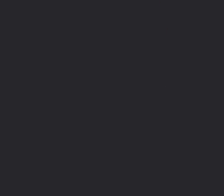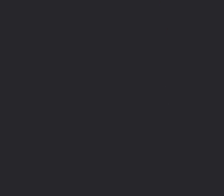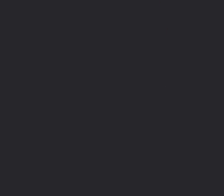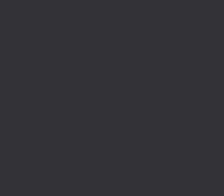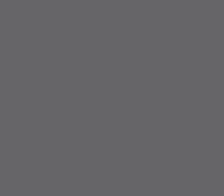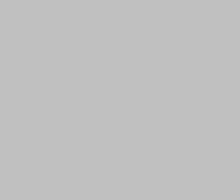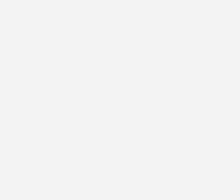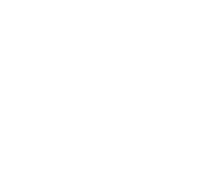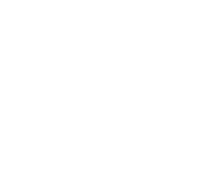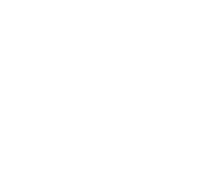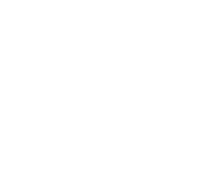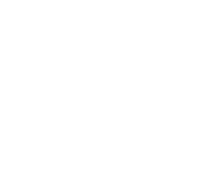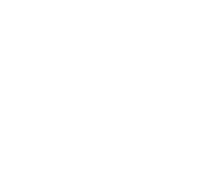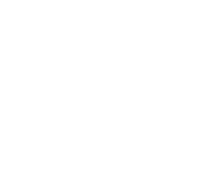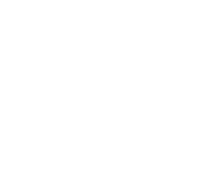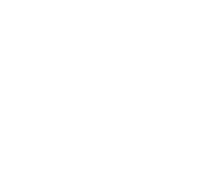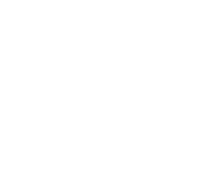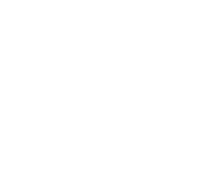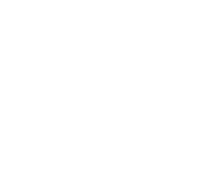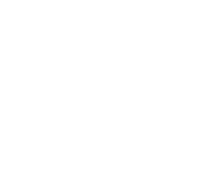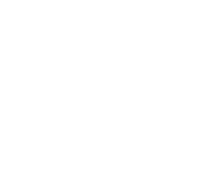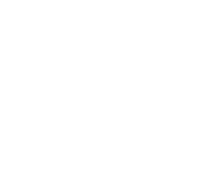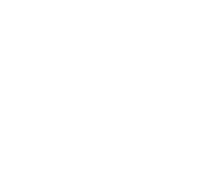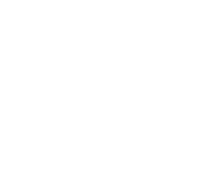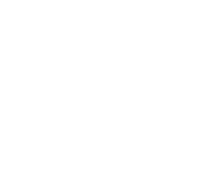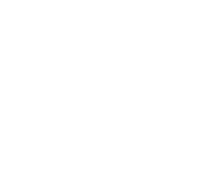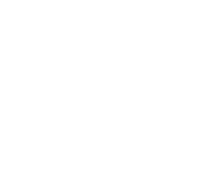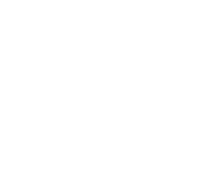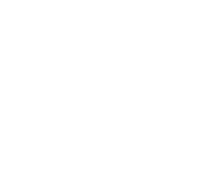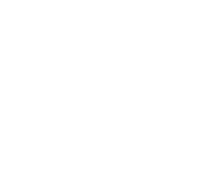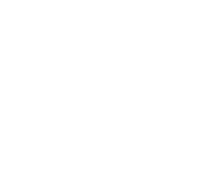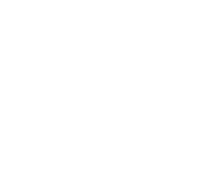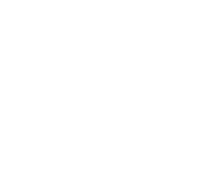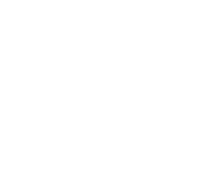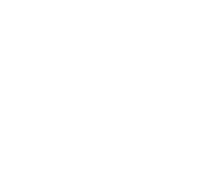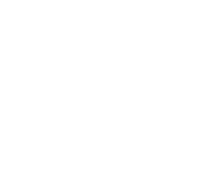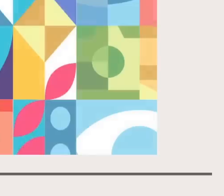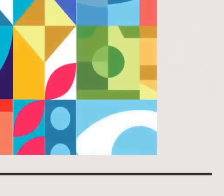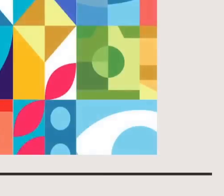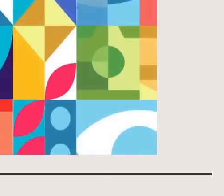Eu te agradeço.